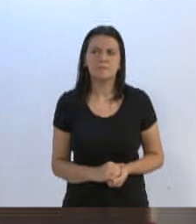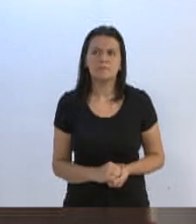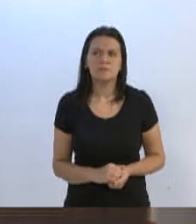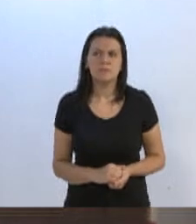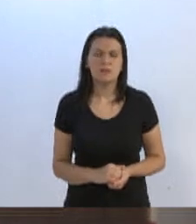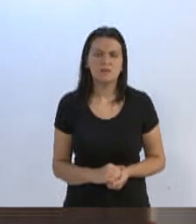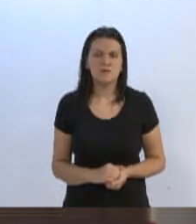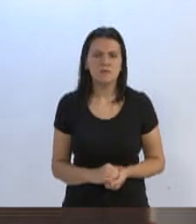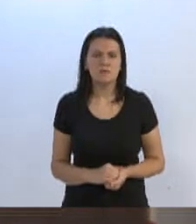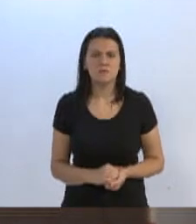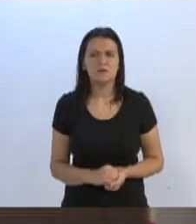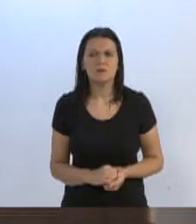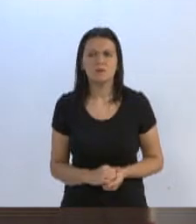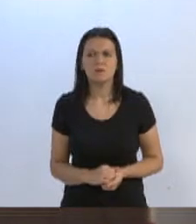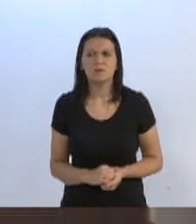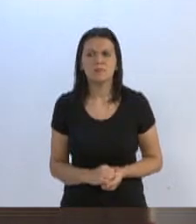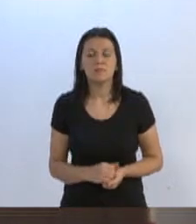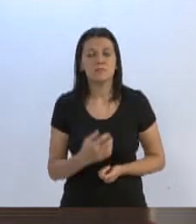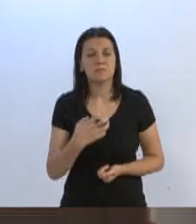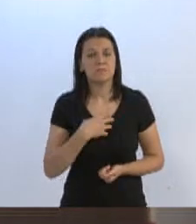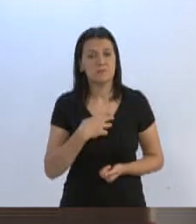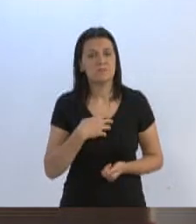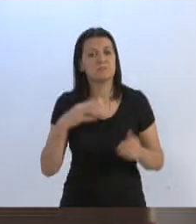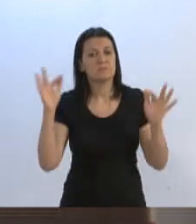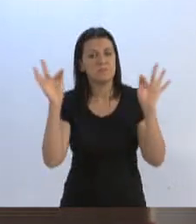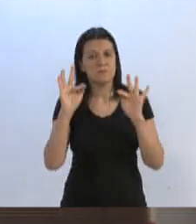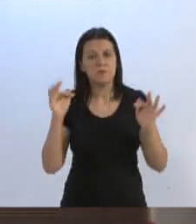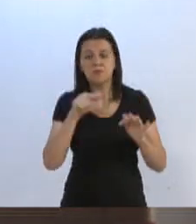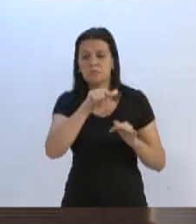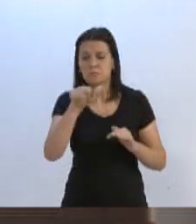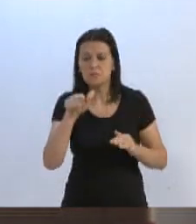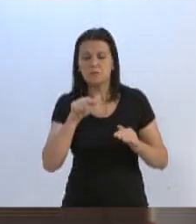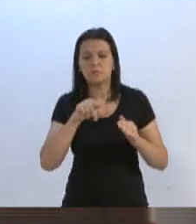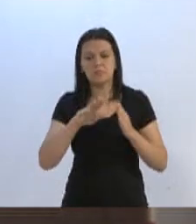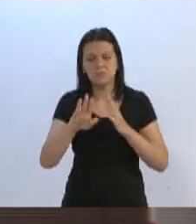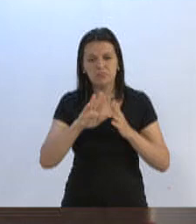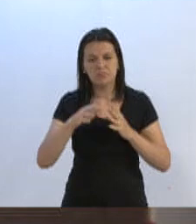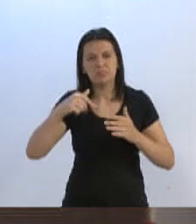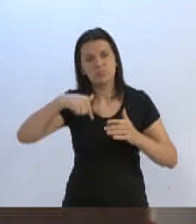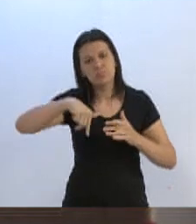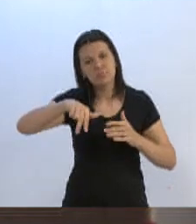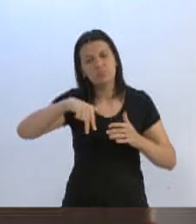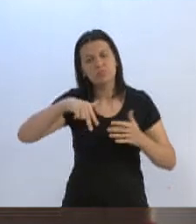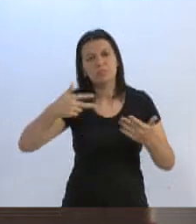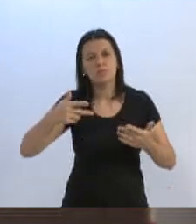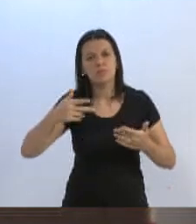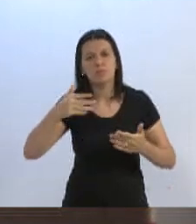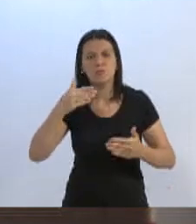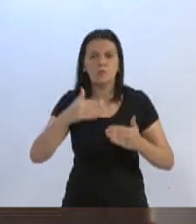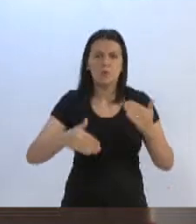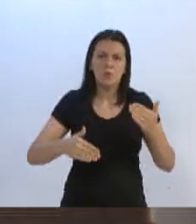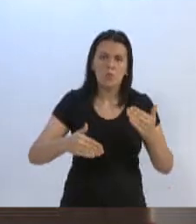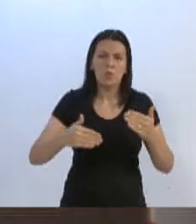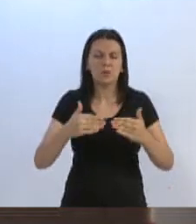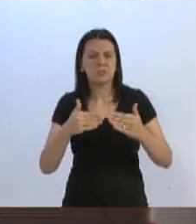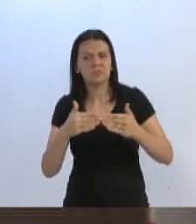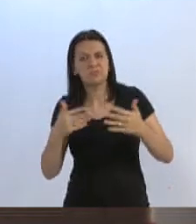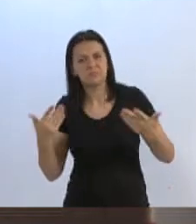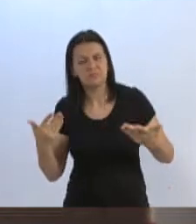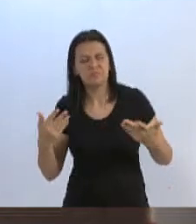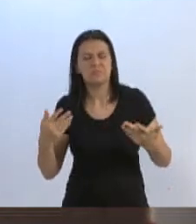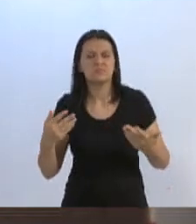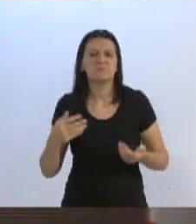Eu fico feliz em ver a manifestação pró e contra dos